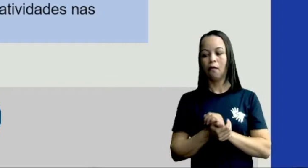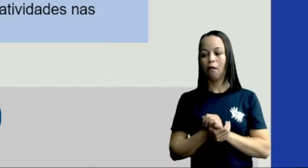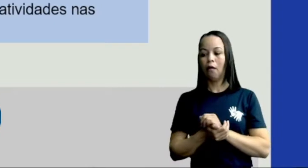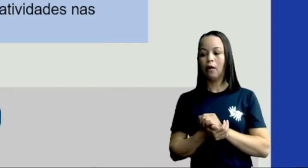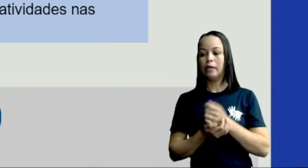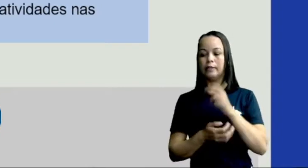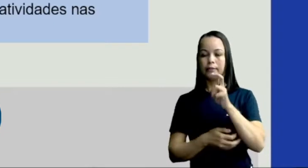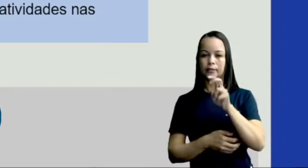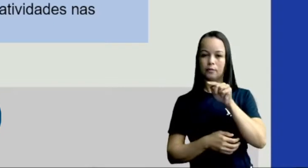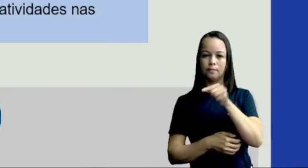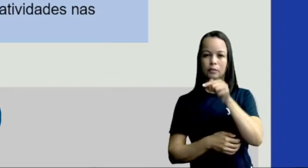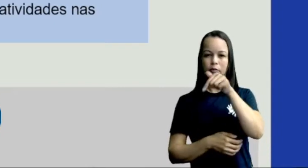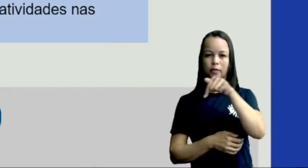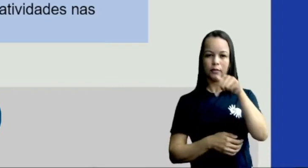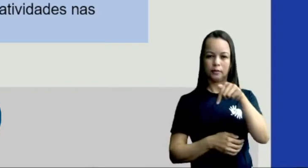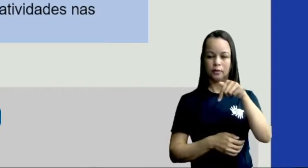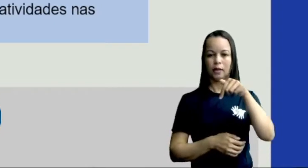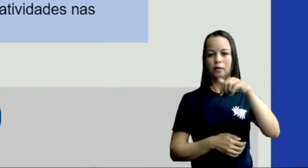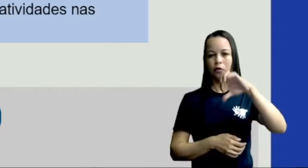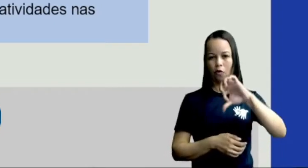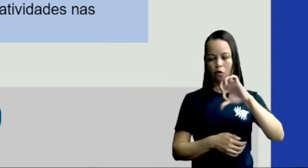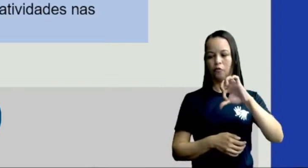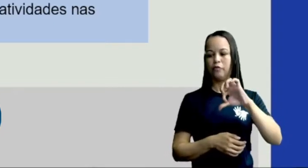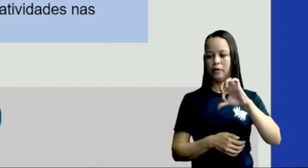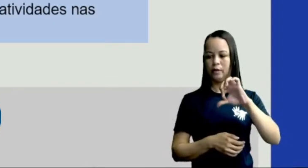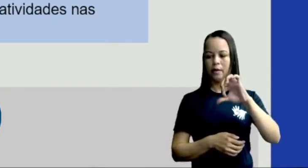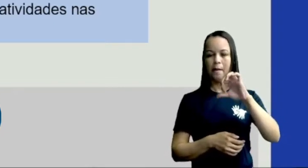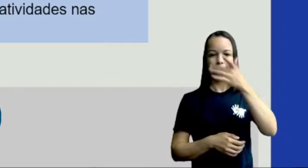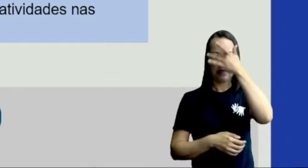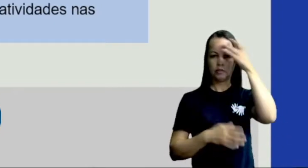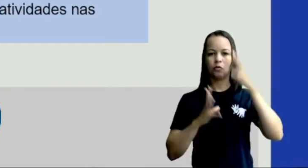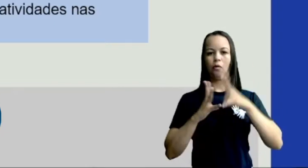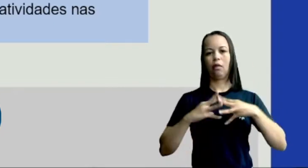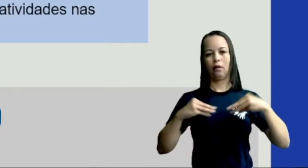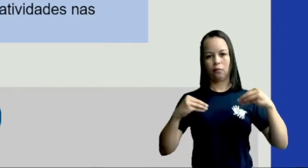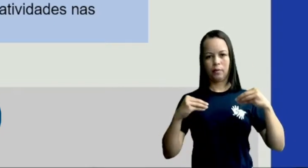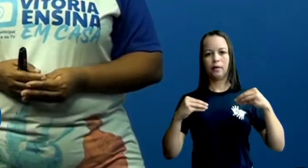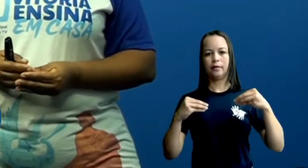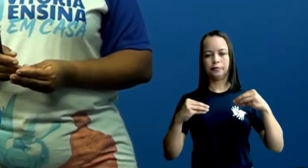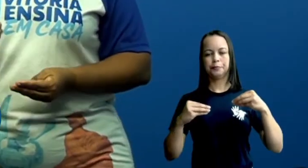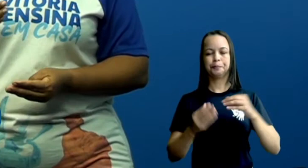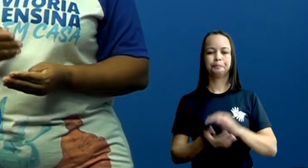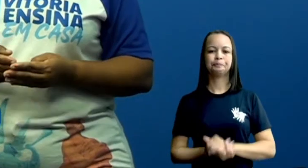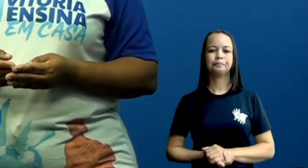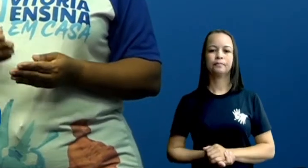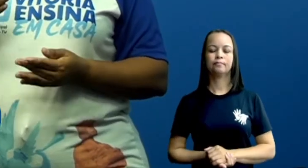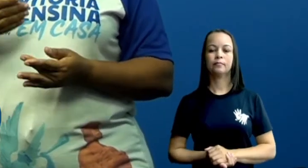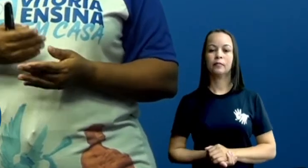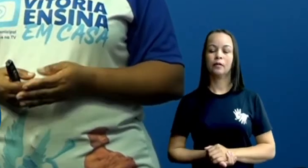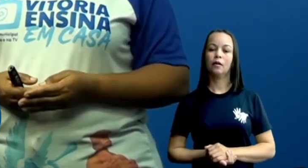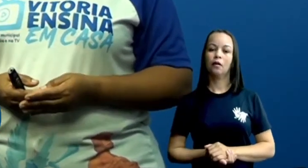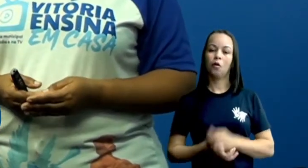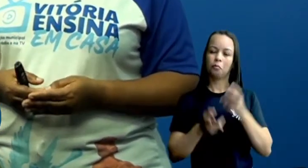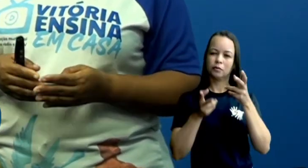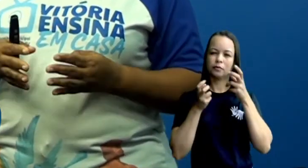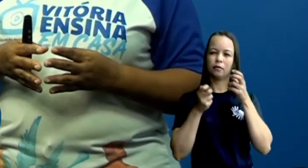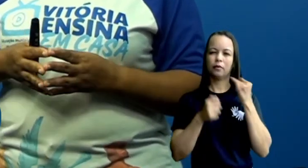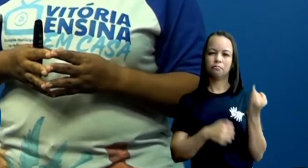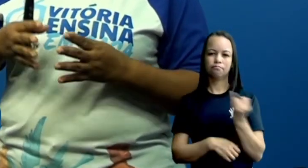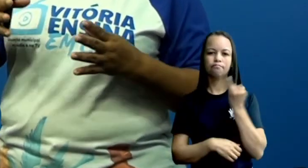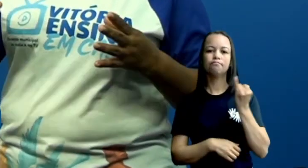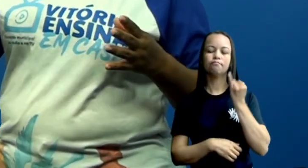e 5.779 recuperados. Vejam como é importante